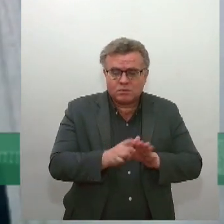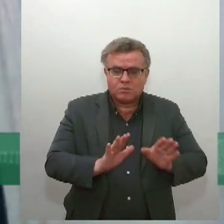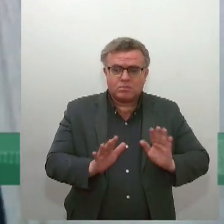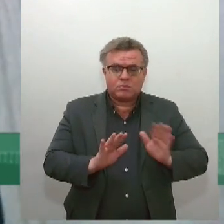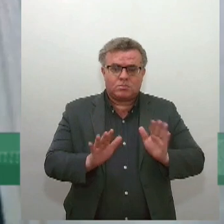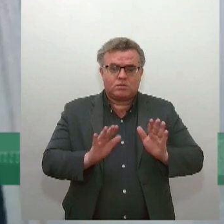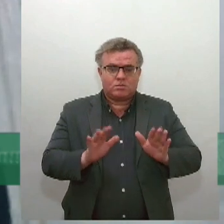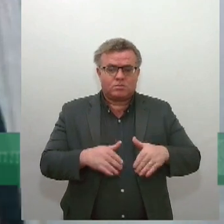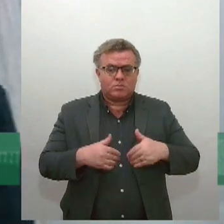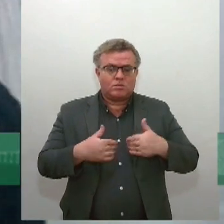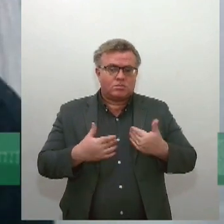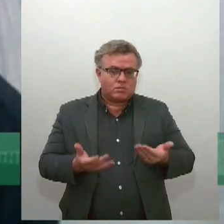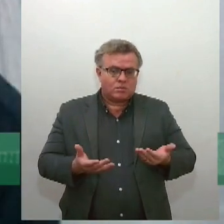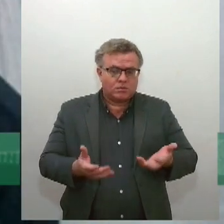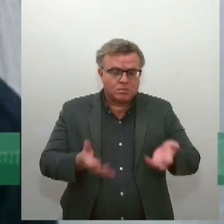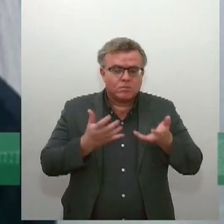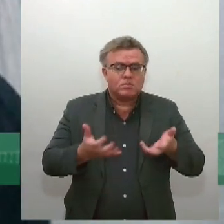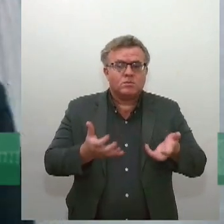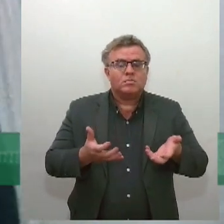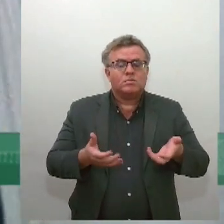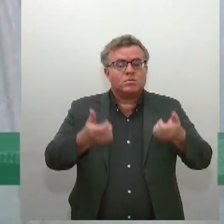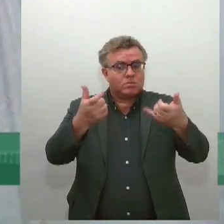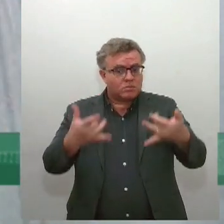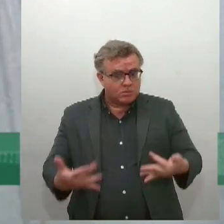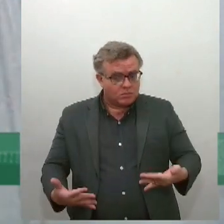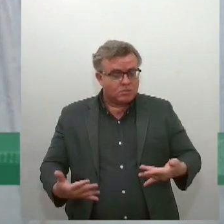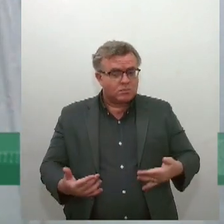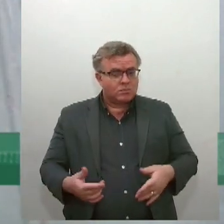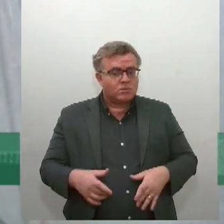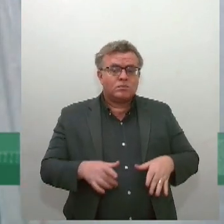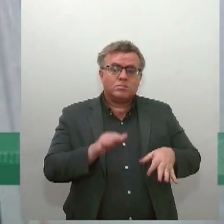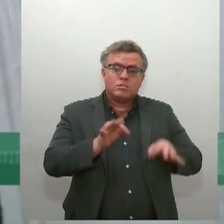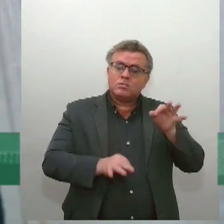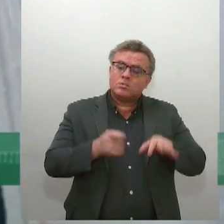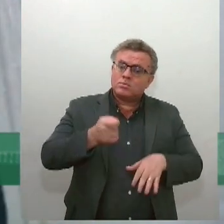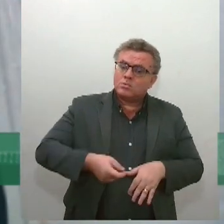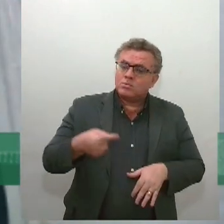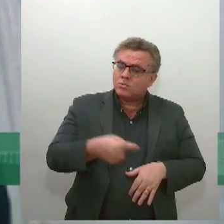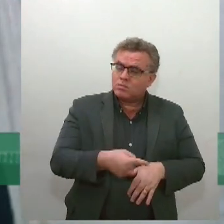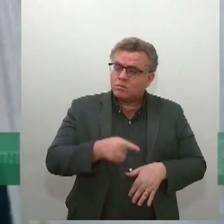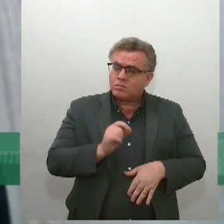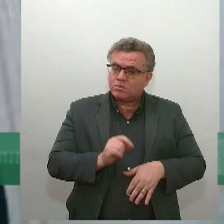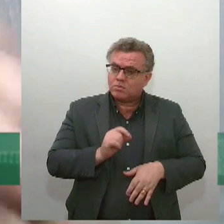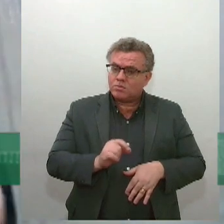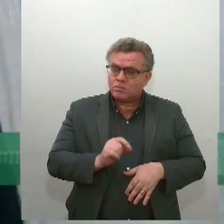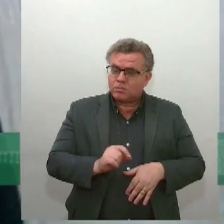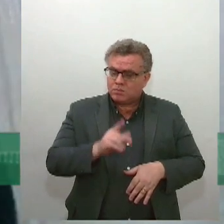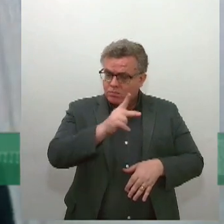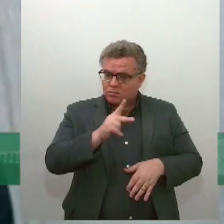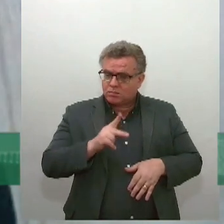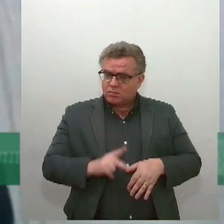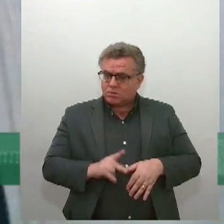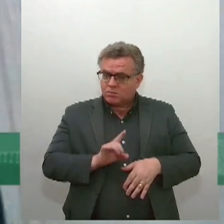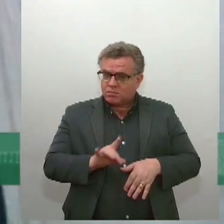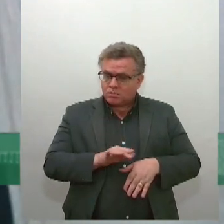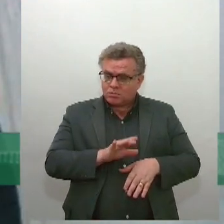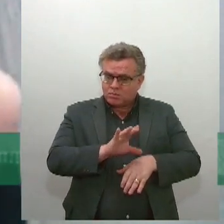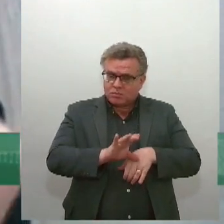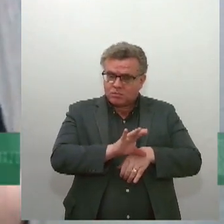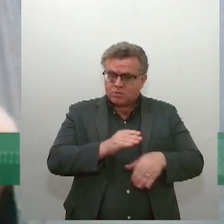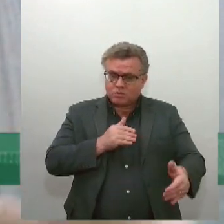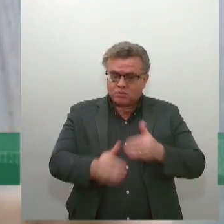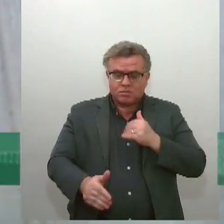mas eu quero dizer que existem tribunais que são tribunais que se ocupam apenas do julgamento de inconstitucionalidade, são tribunais constitucionais.